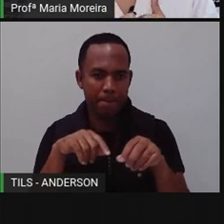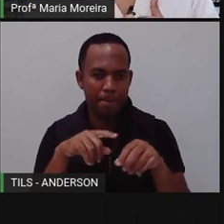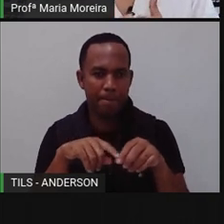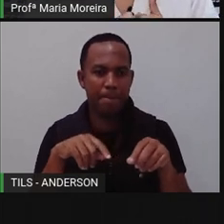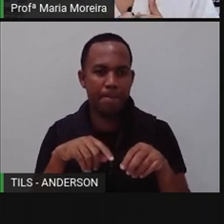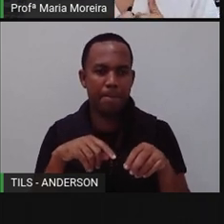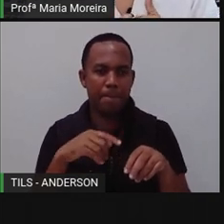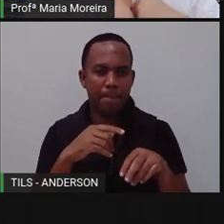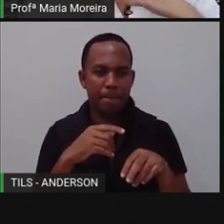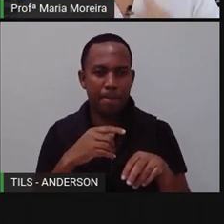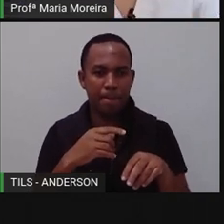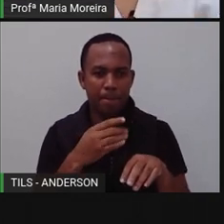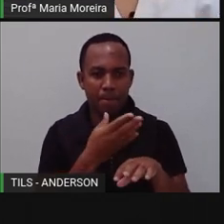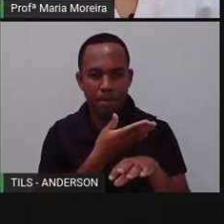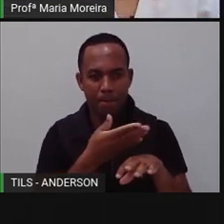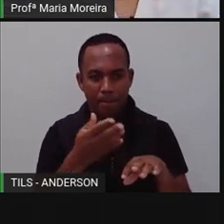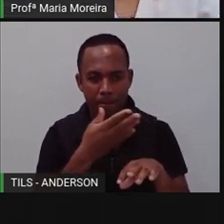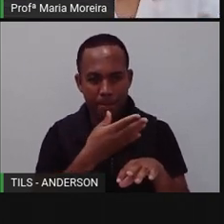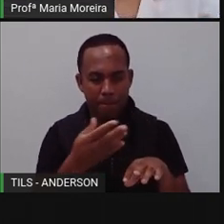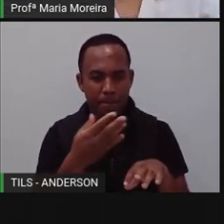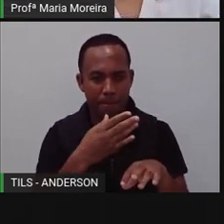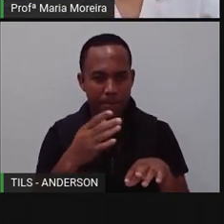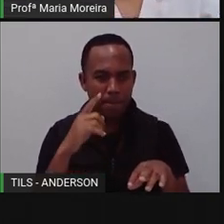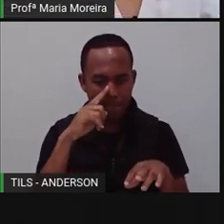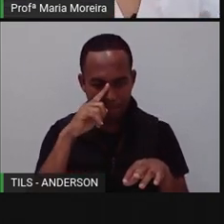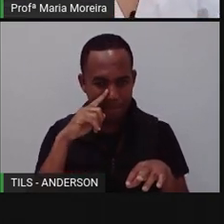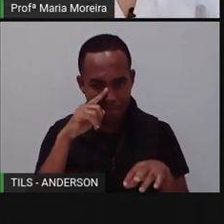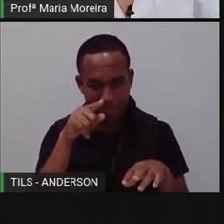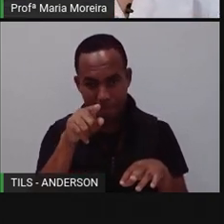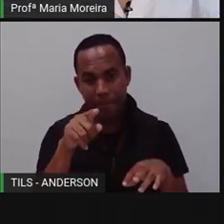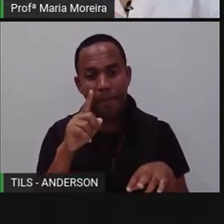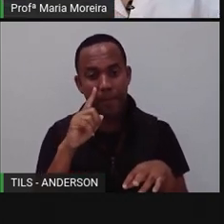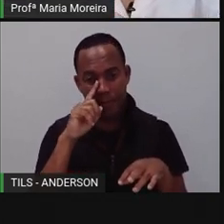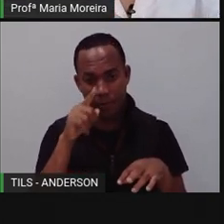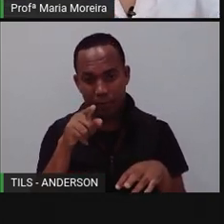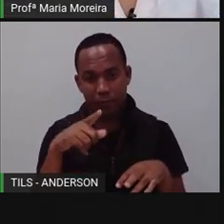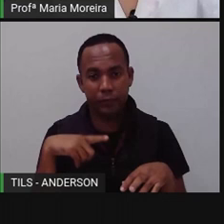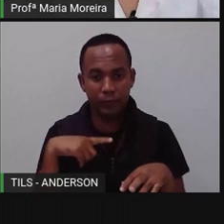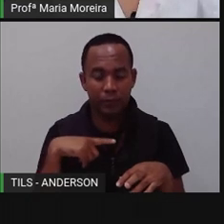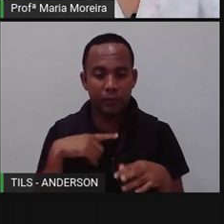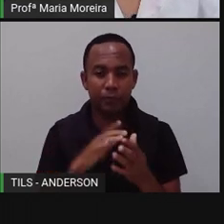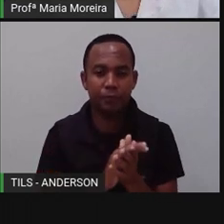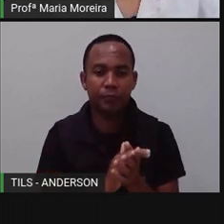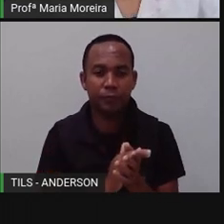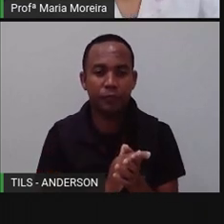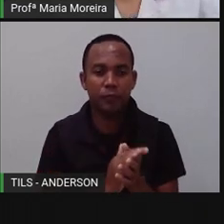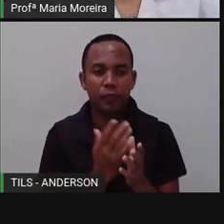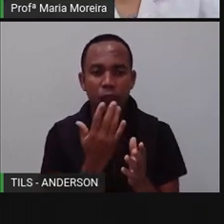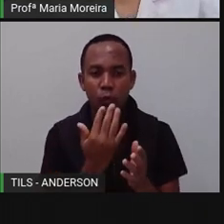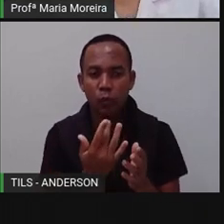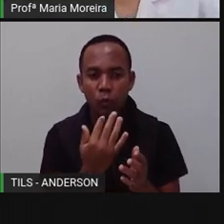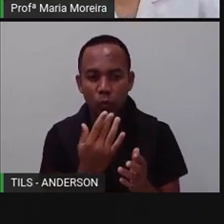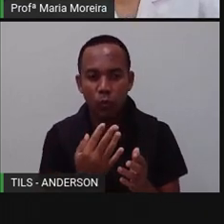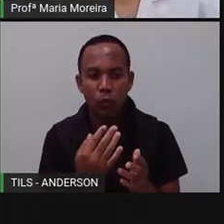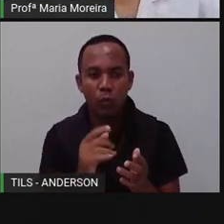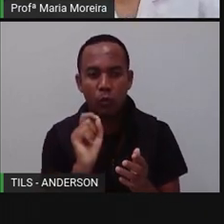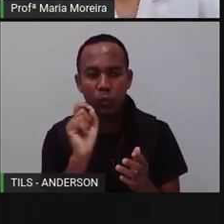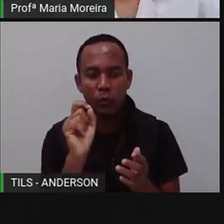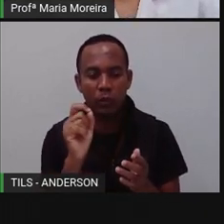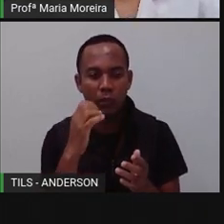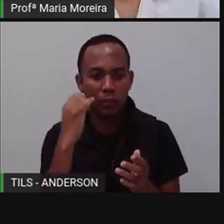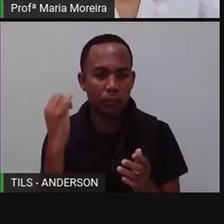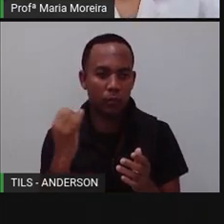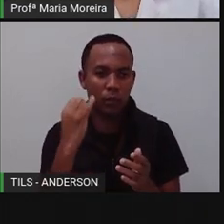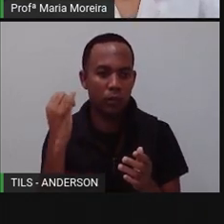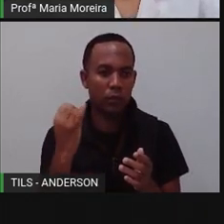preta. É bonitinho, mas muito perigosinho, tá? Essa coloração é fundamental para a